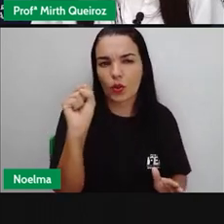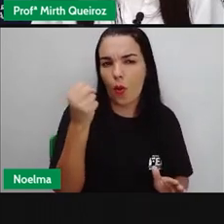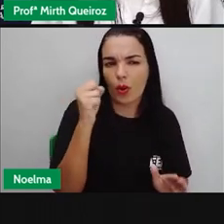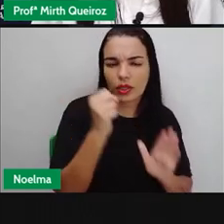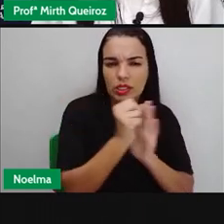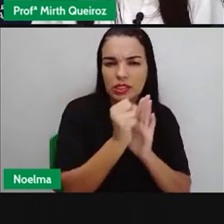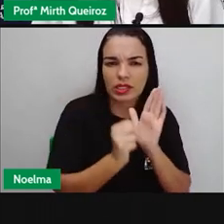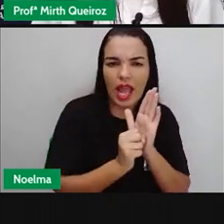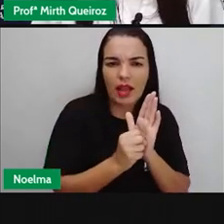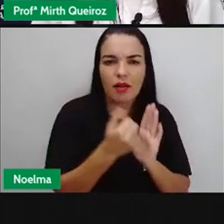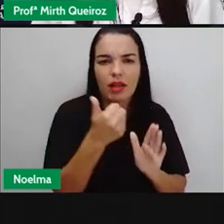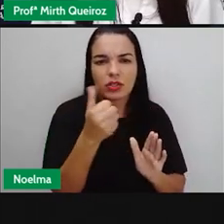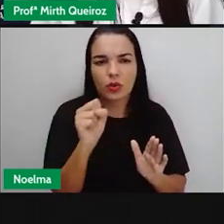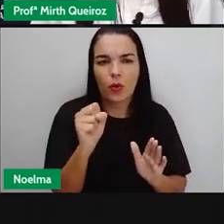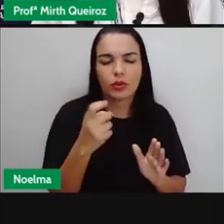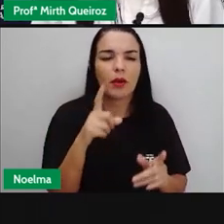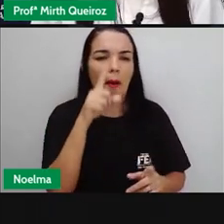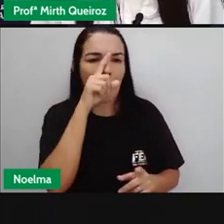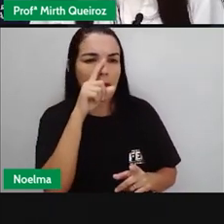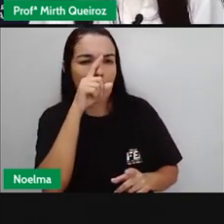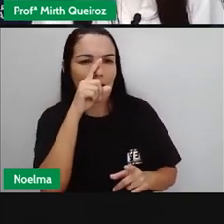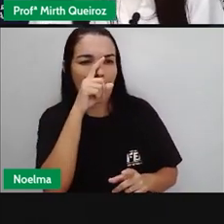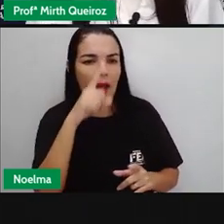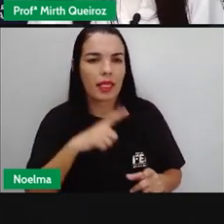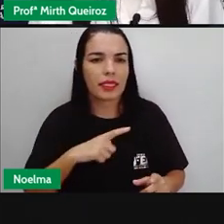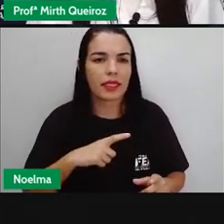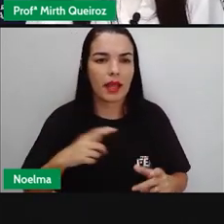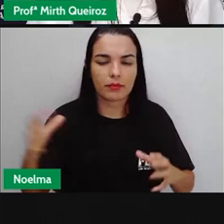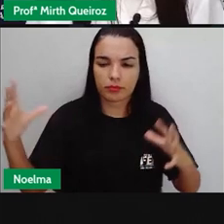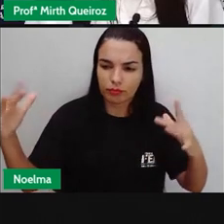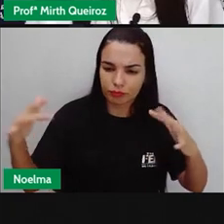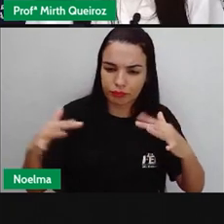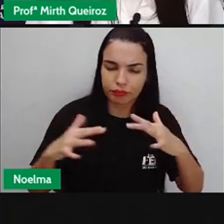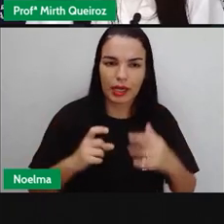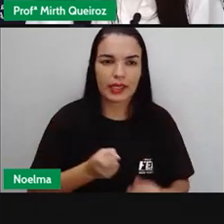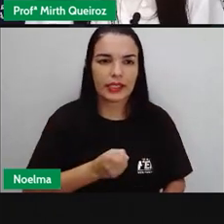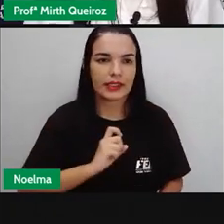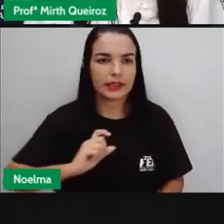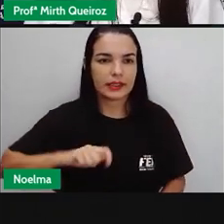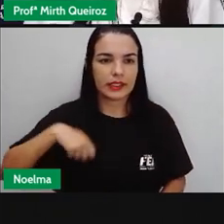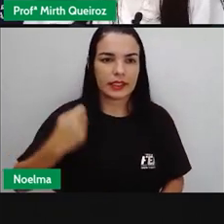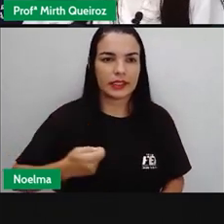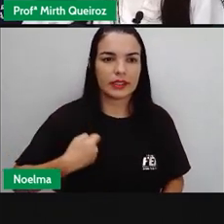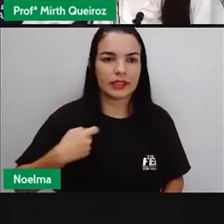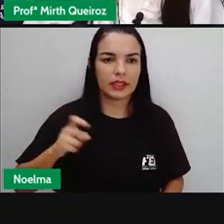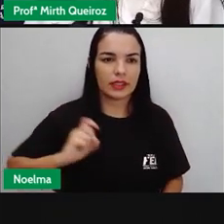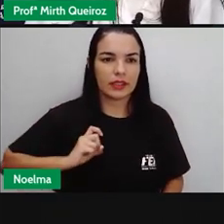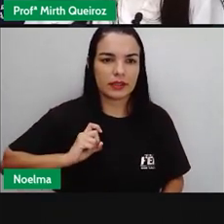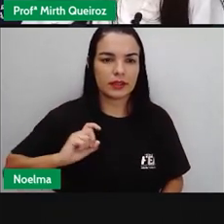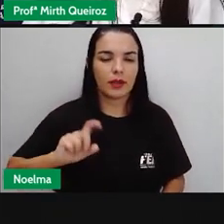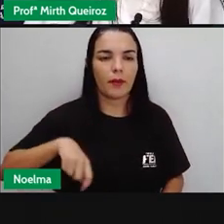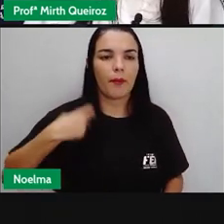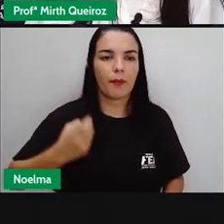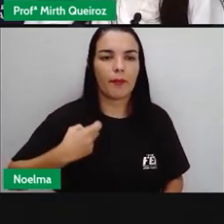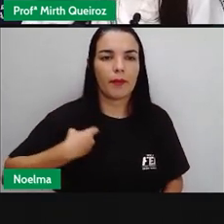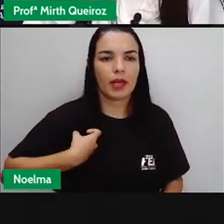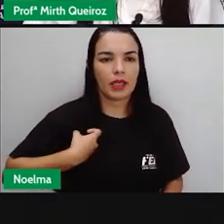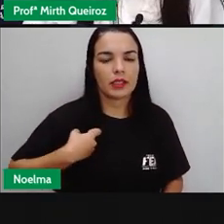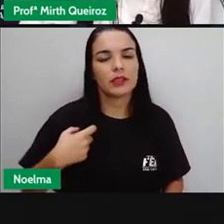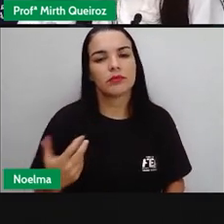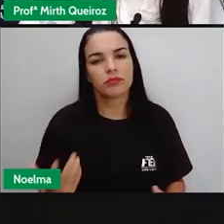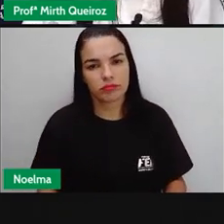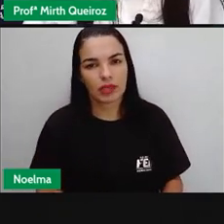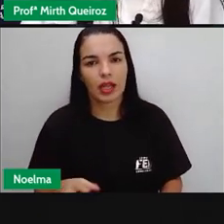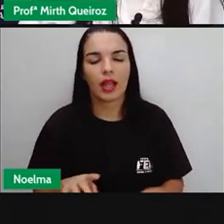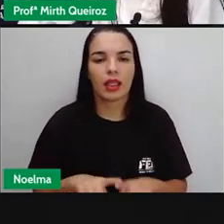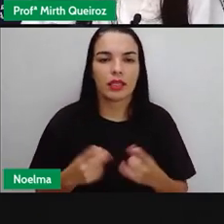de ameaças e invasões espanholas aqui no Brasil, né? Então, a